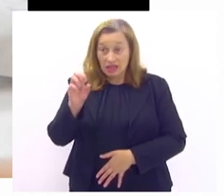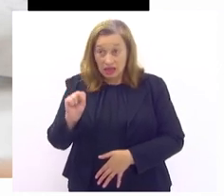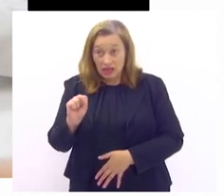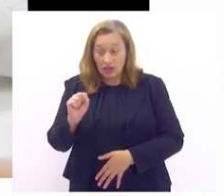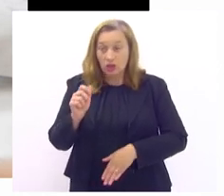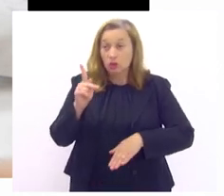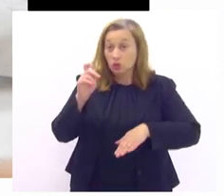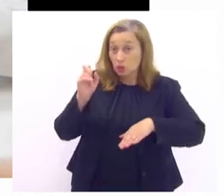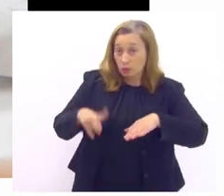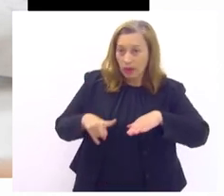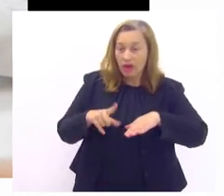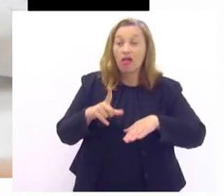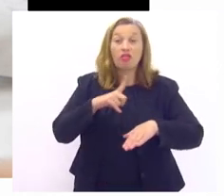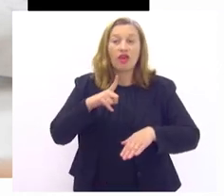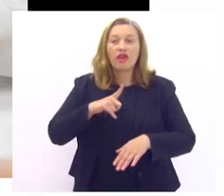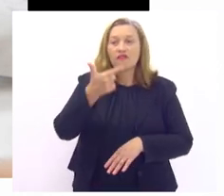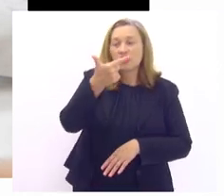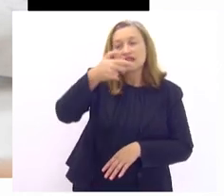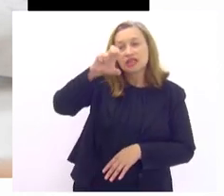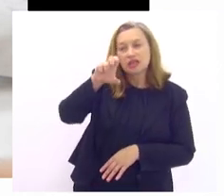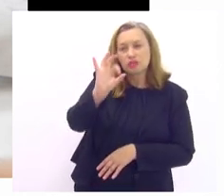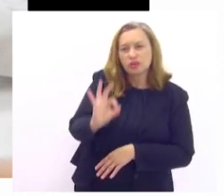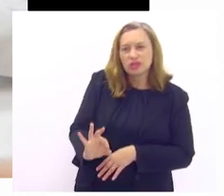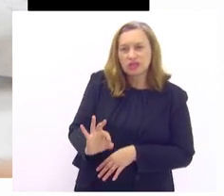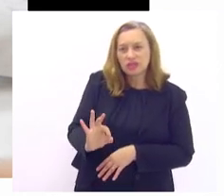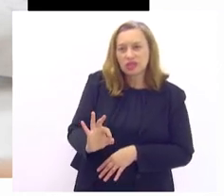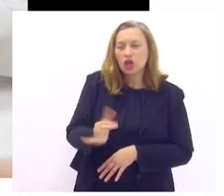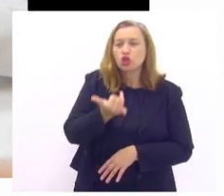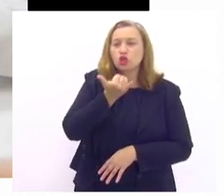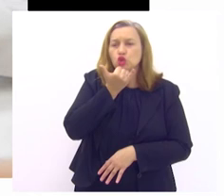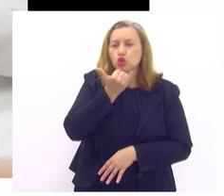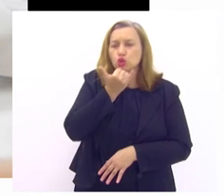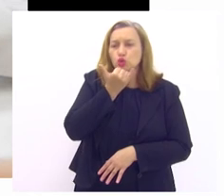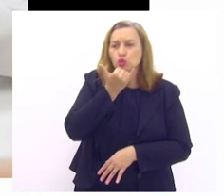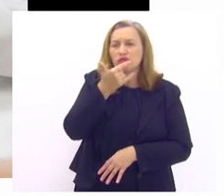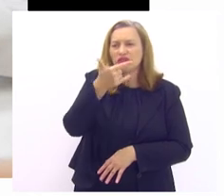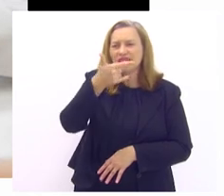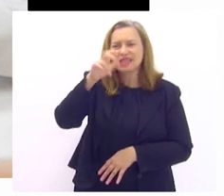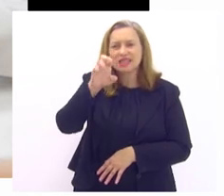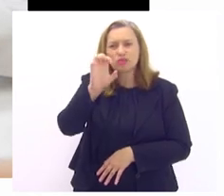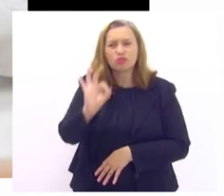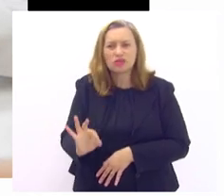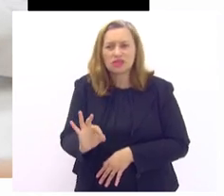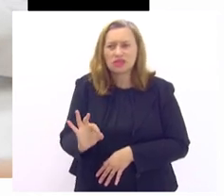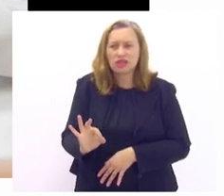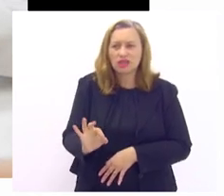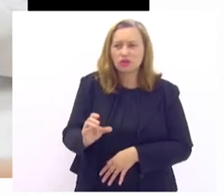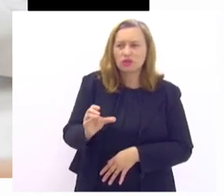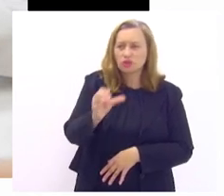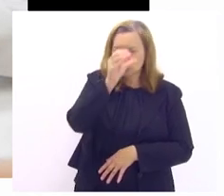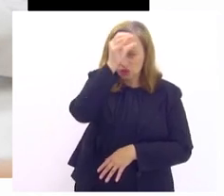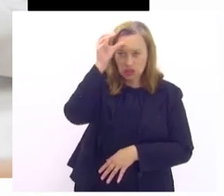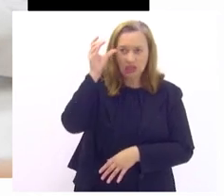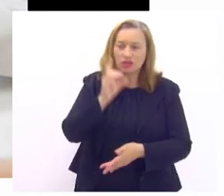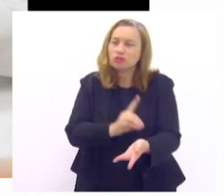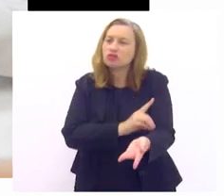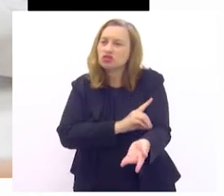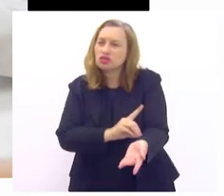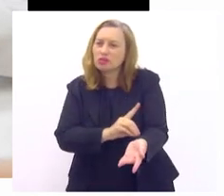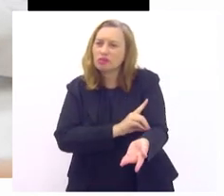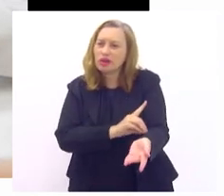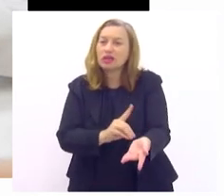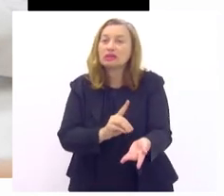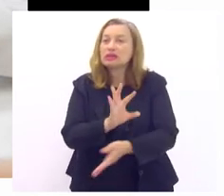25% desculpa 25% desses pacientes com diabetes eles